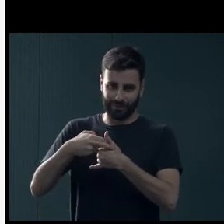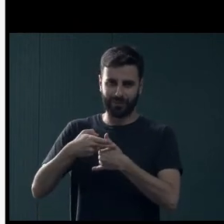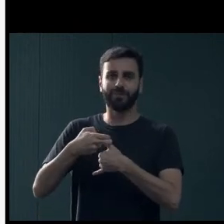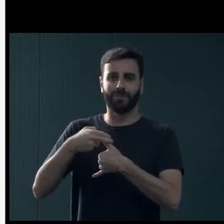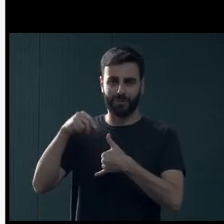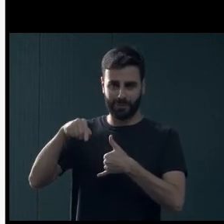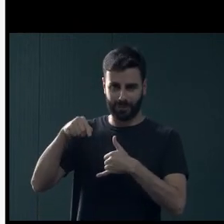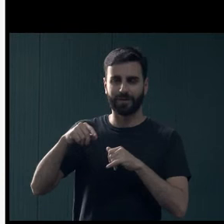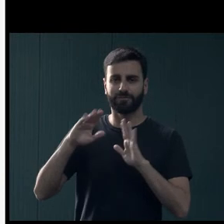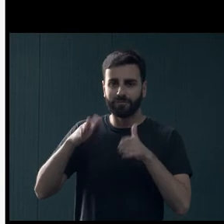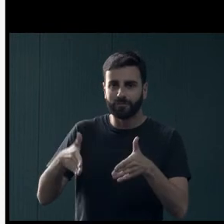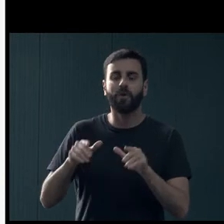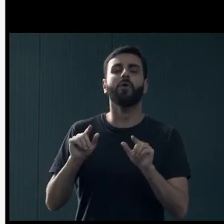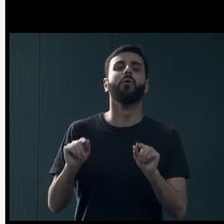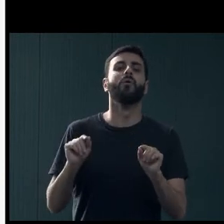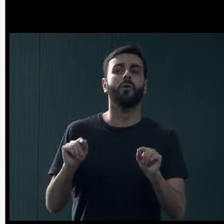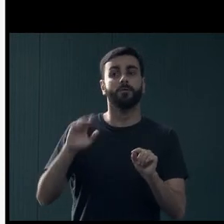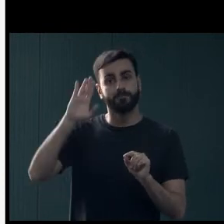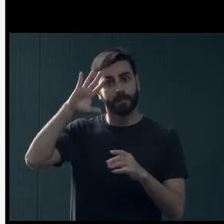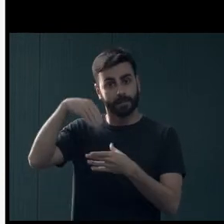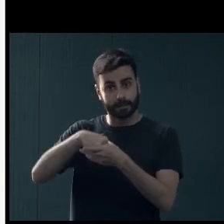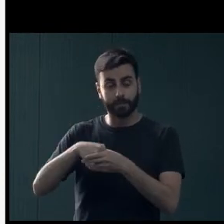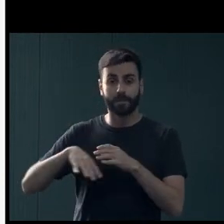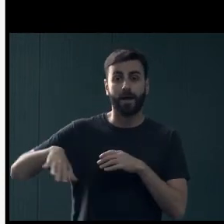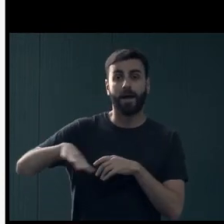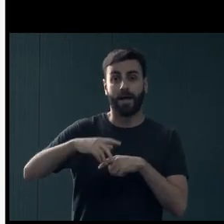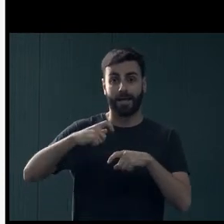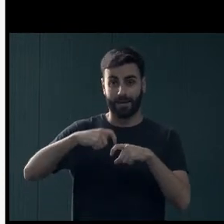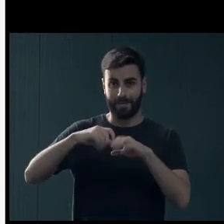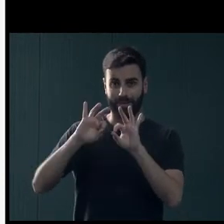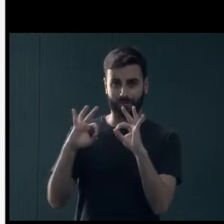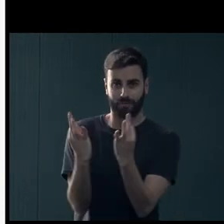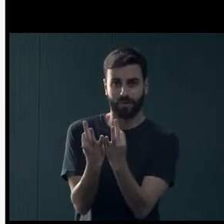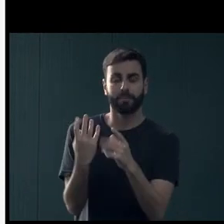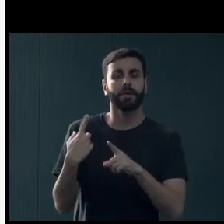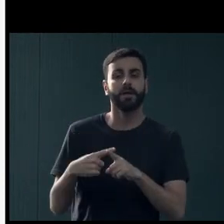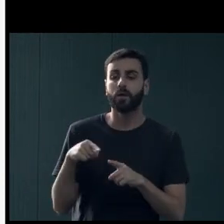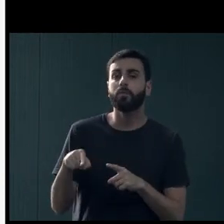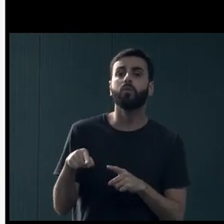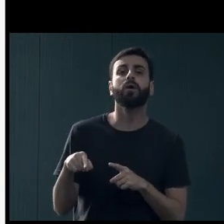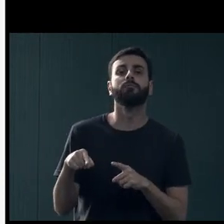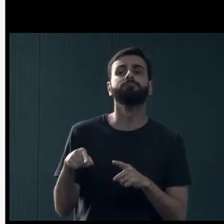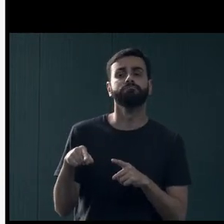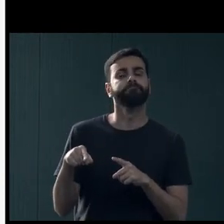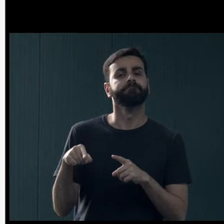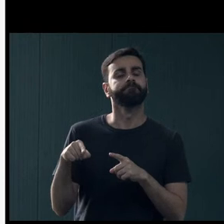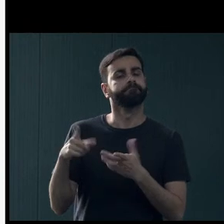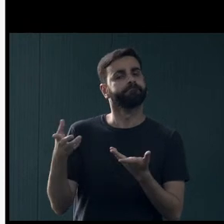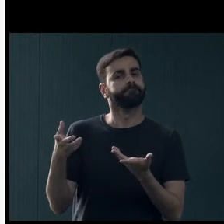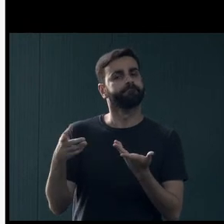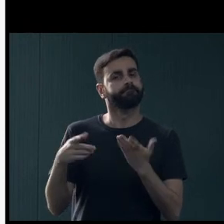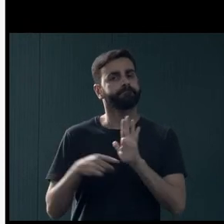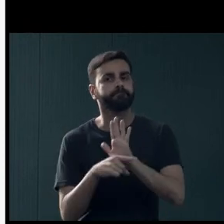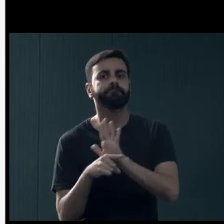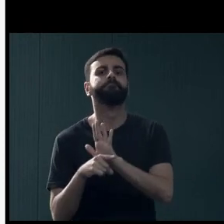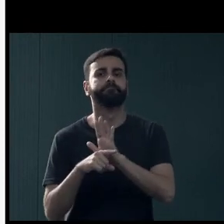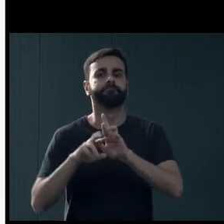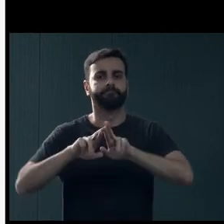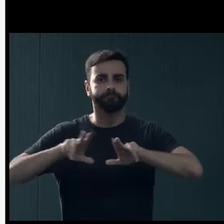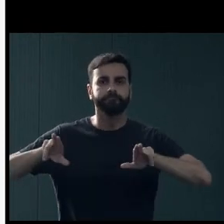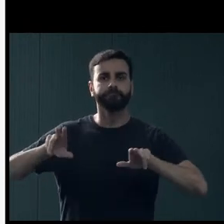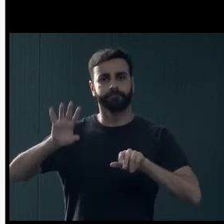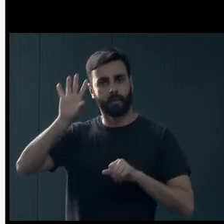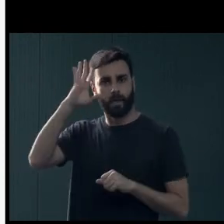reforço que a gente está dando na divisão de saúde agora é na especialidade da medicina de família, porque é uma especialidade que responde a grande parte de nossas